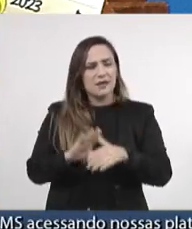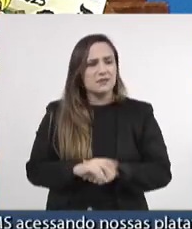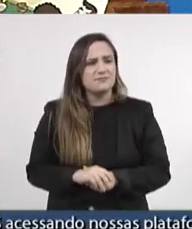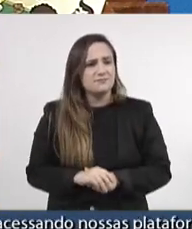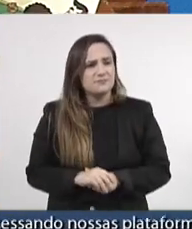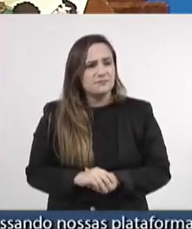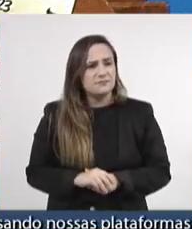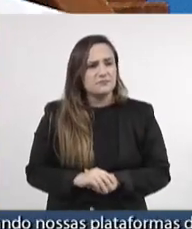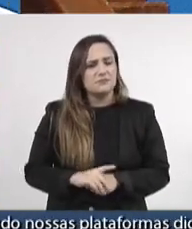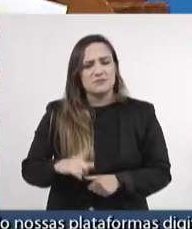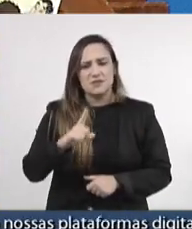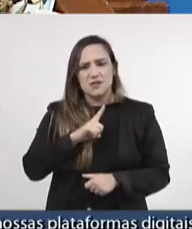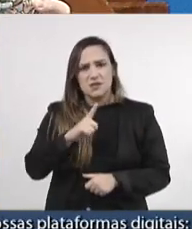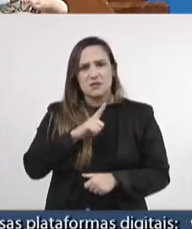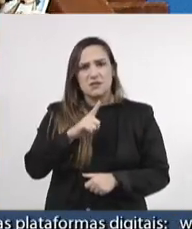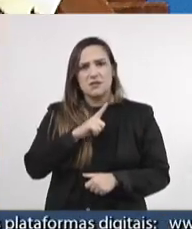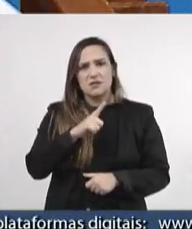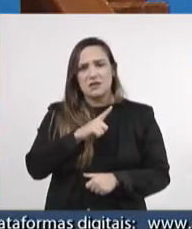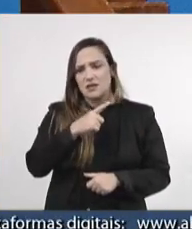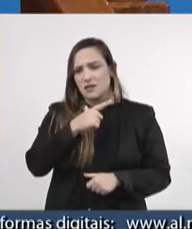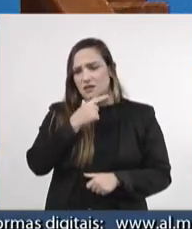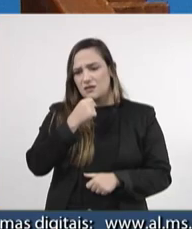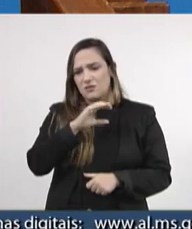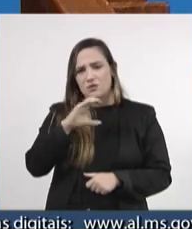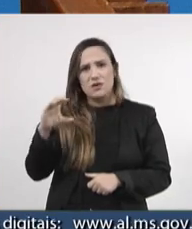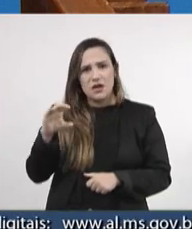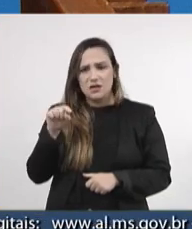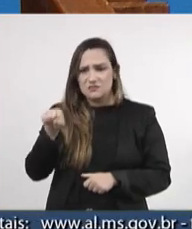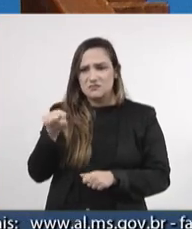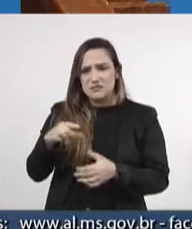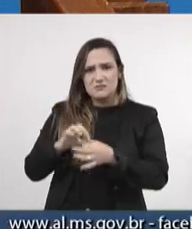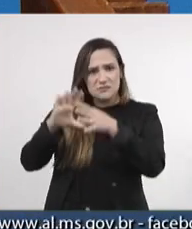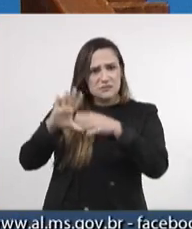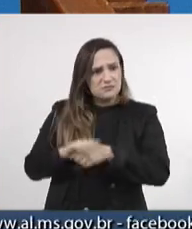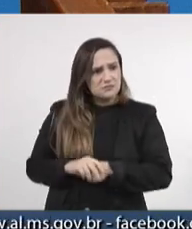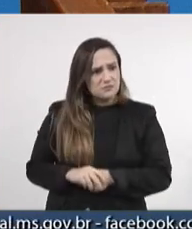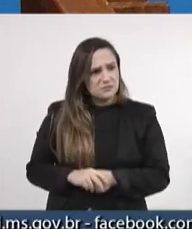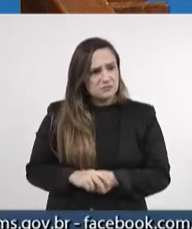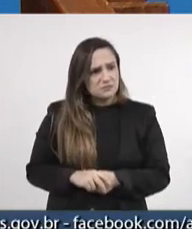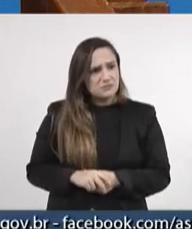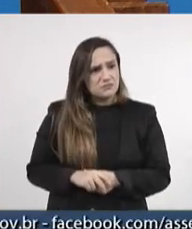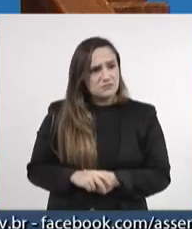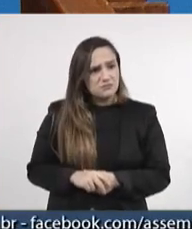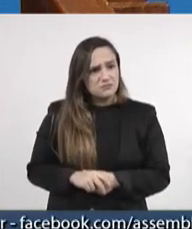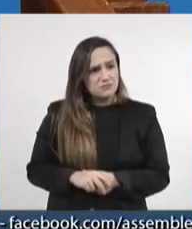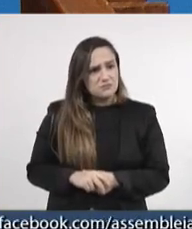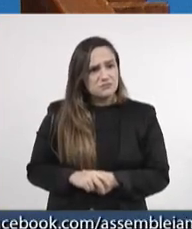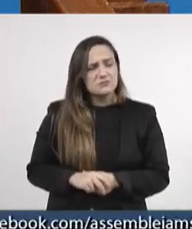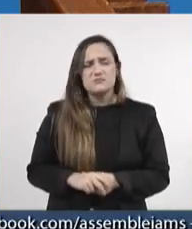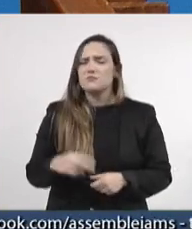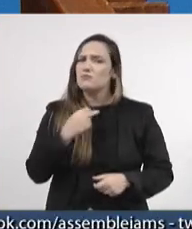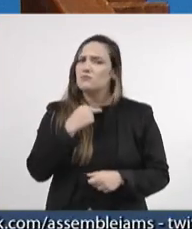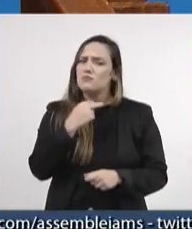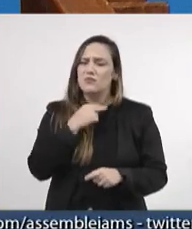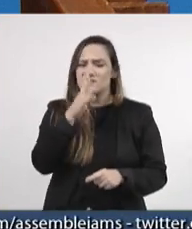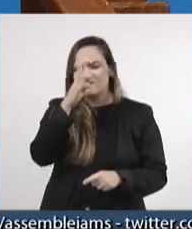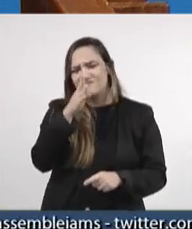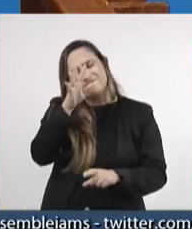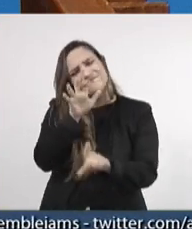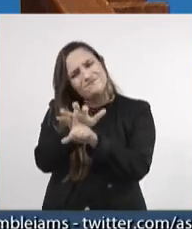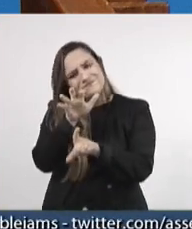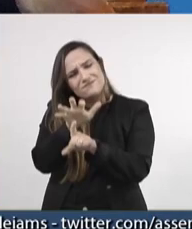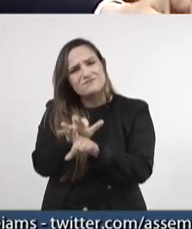Então é hora do governador chamar a sua responsabilidade e acabar com esse tipo de interferência indevida.